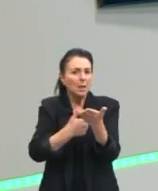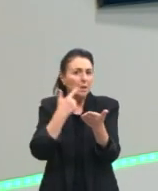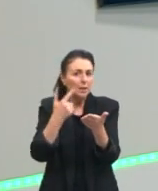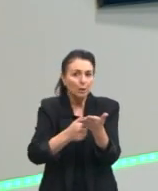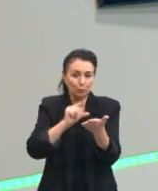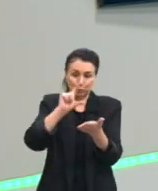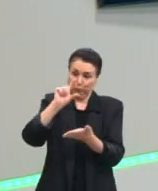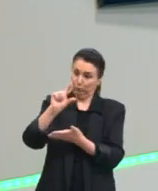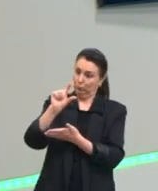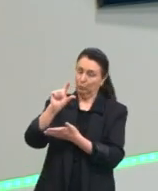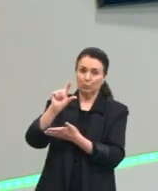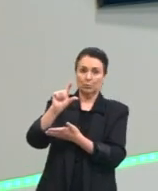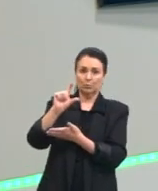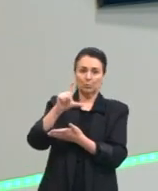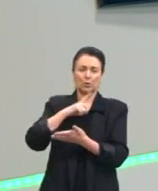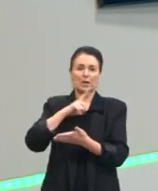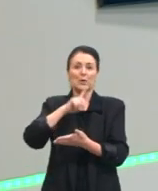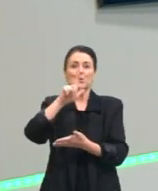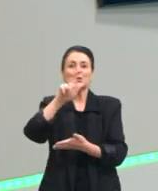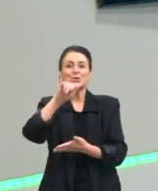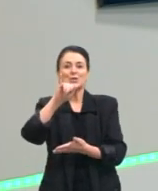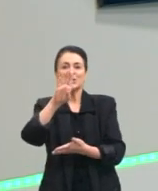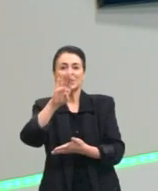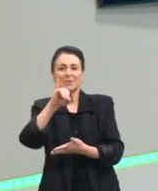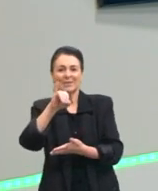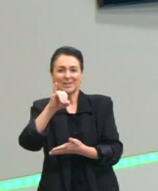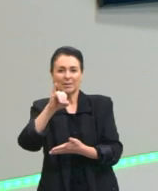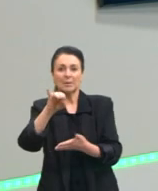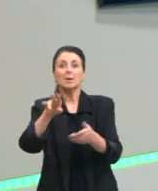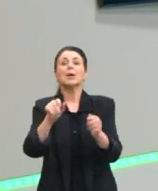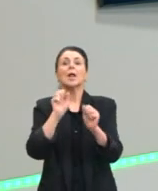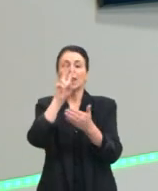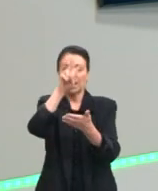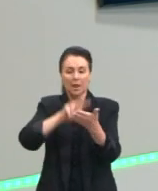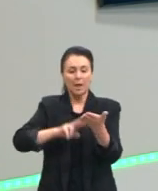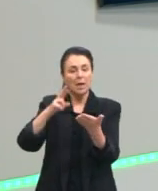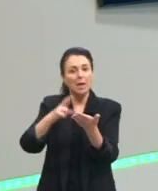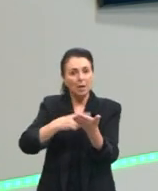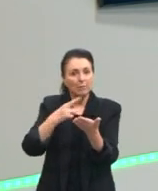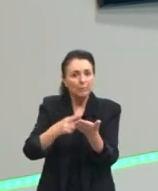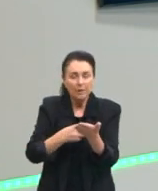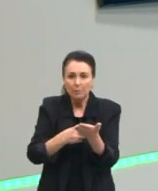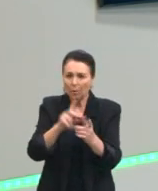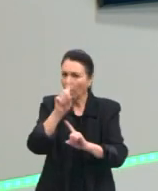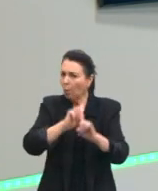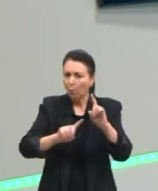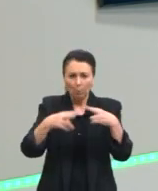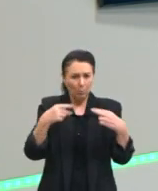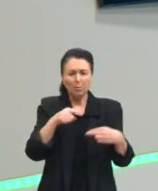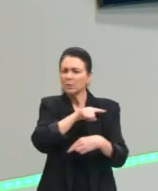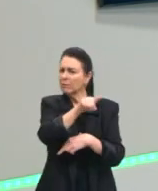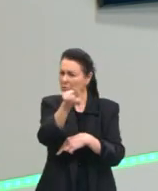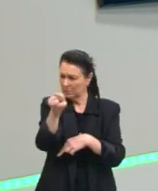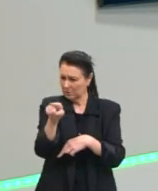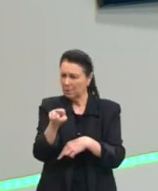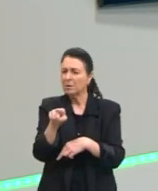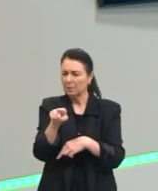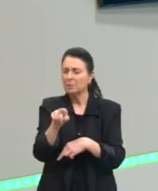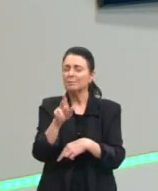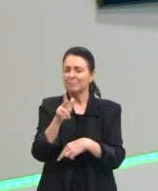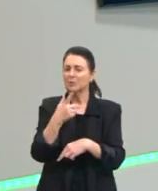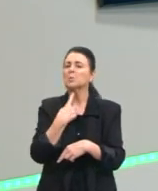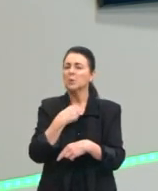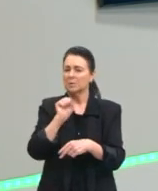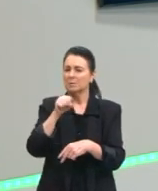tem gente que gosta de ler gibi, tem gente que gosta de ler revista. Alguma coisa vocês gostam de ler. Vocês precisam